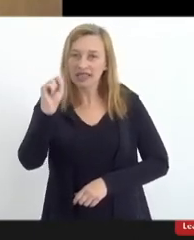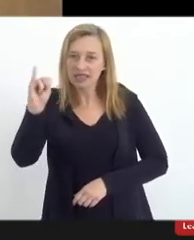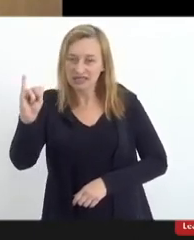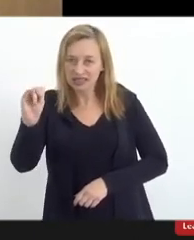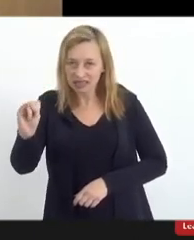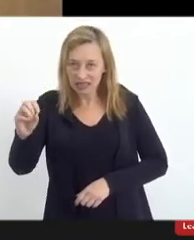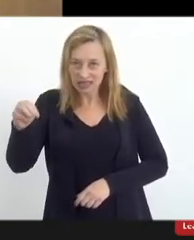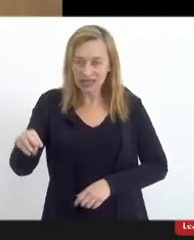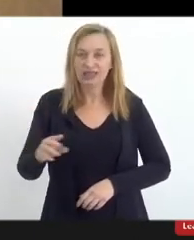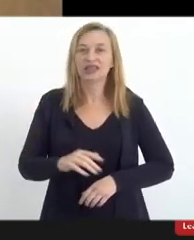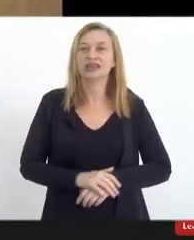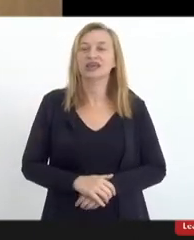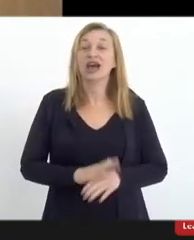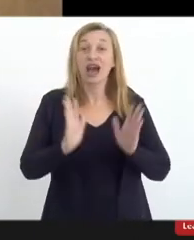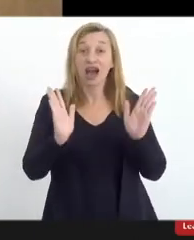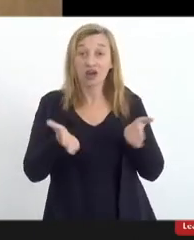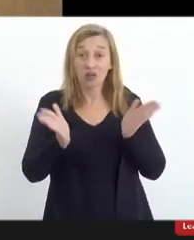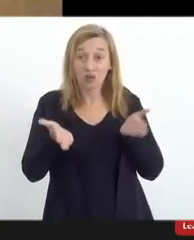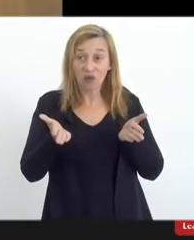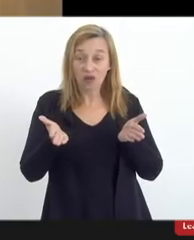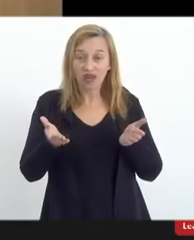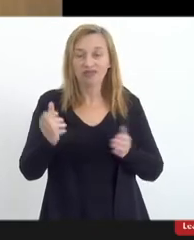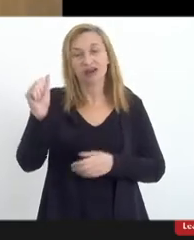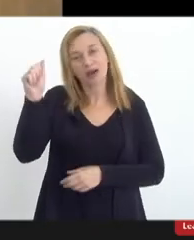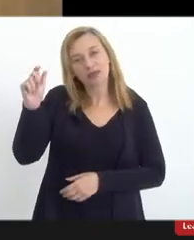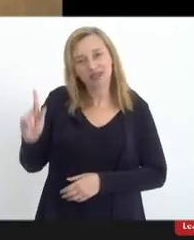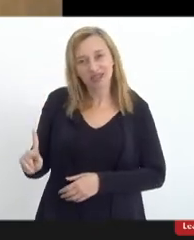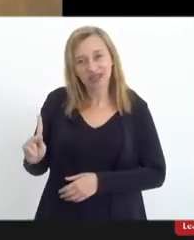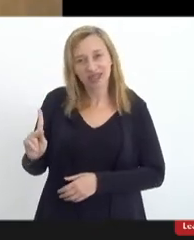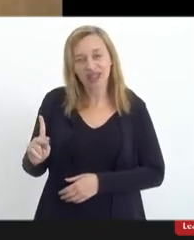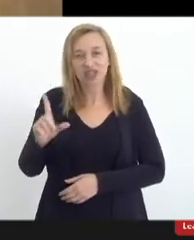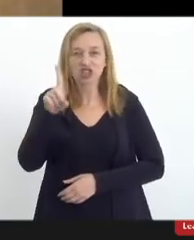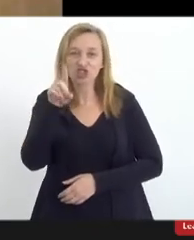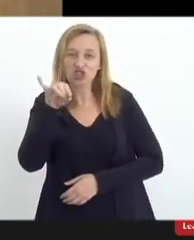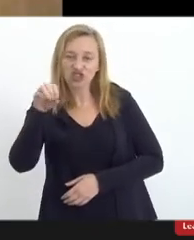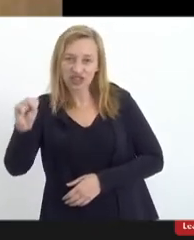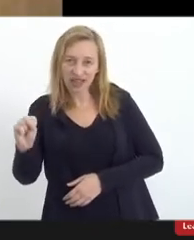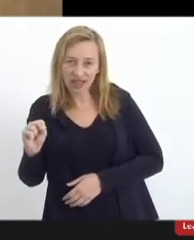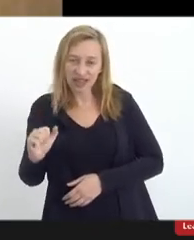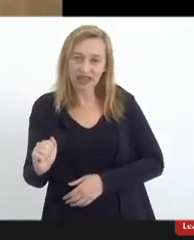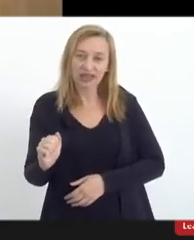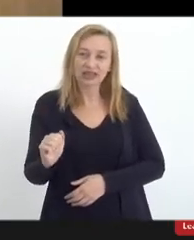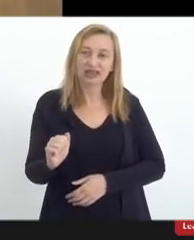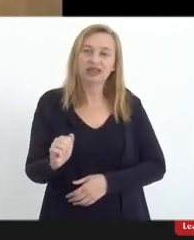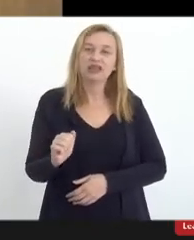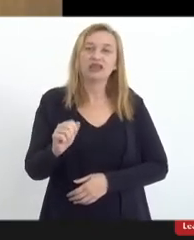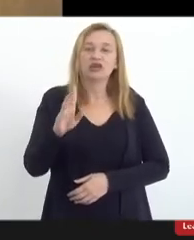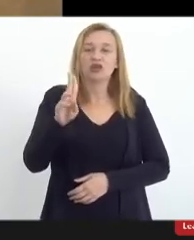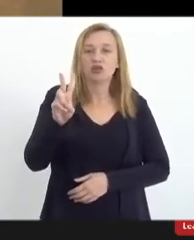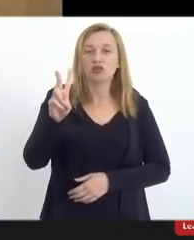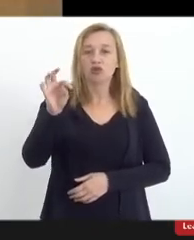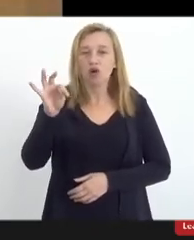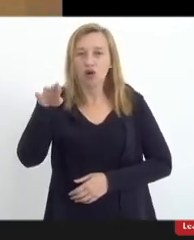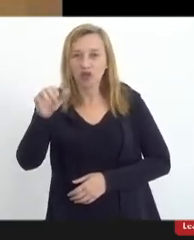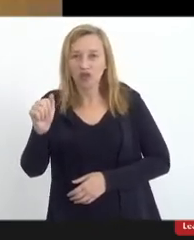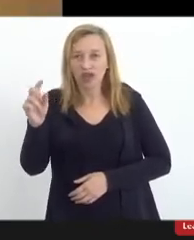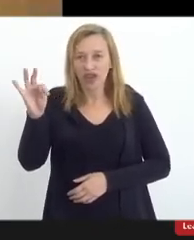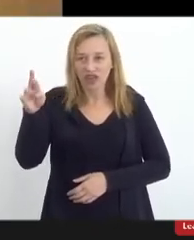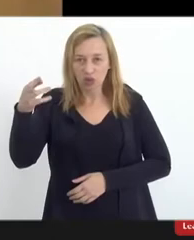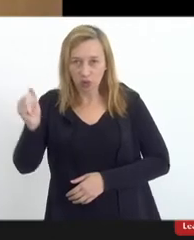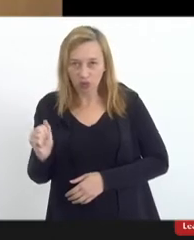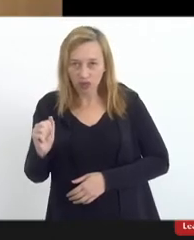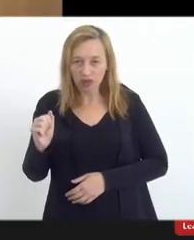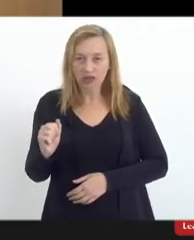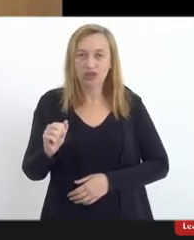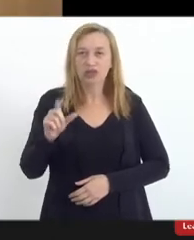é emérito agora aposentado da diocese de Barra do Piraí, Volta Redonda, cujo titular agora é Dom